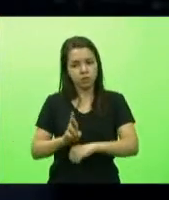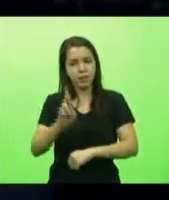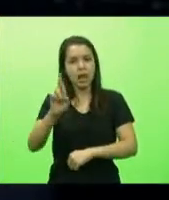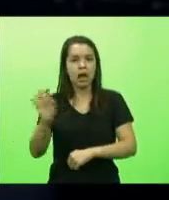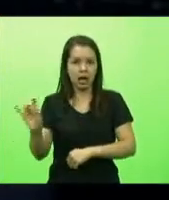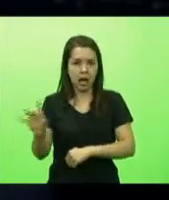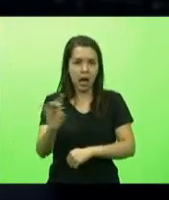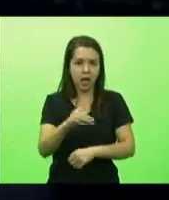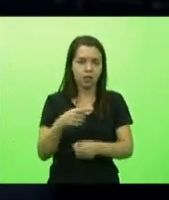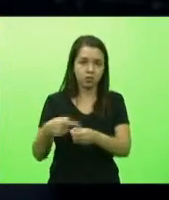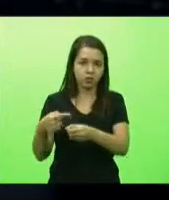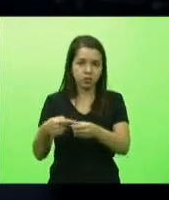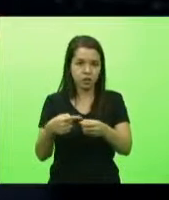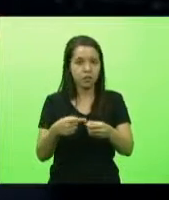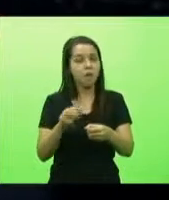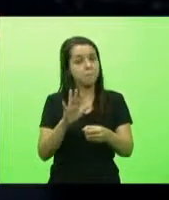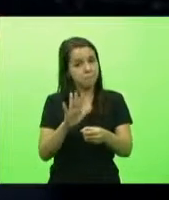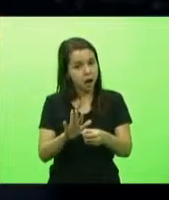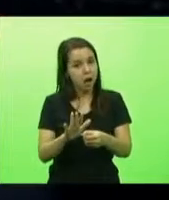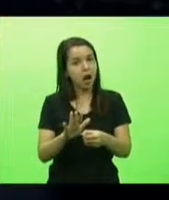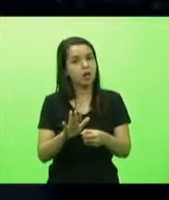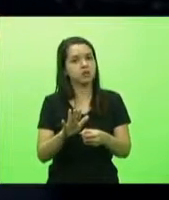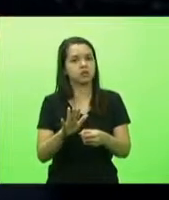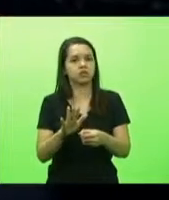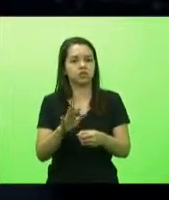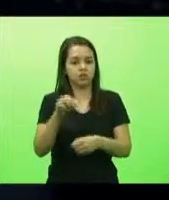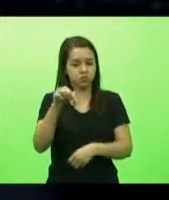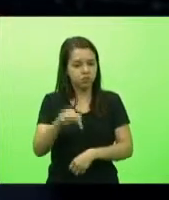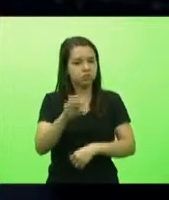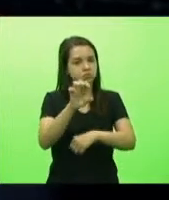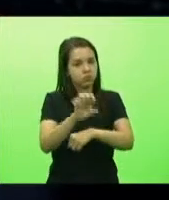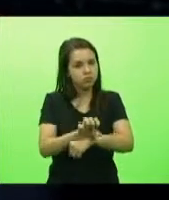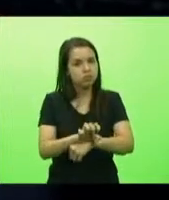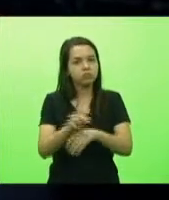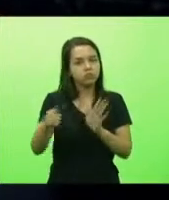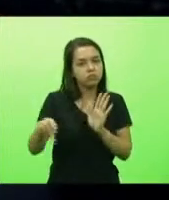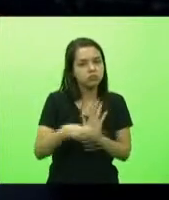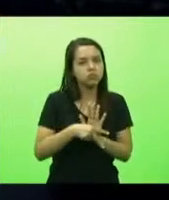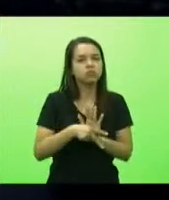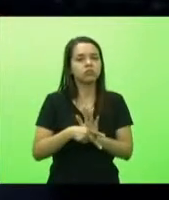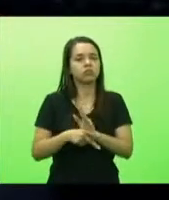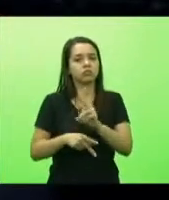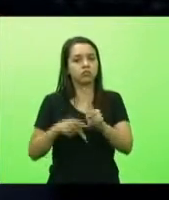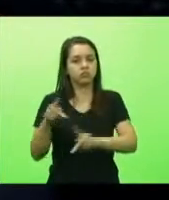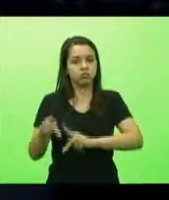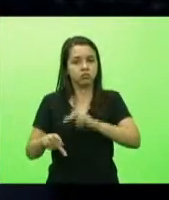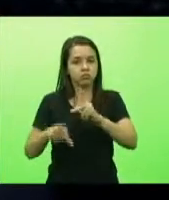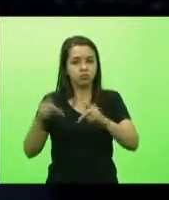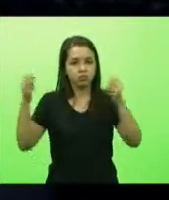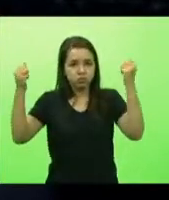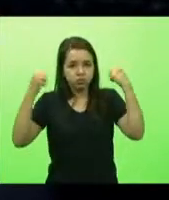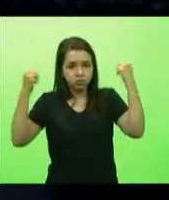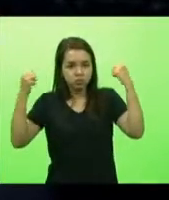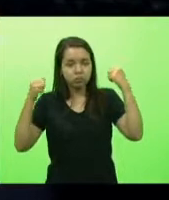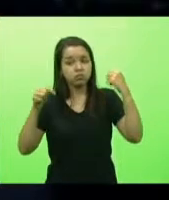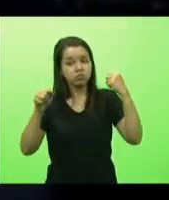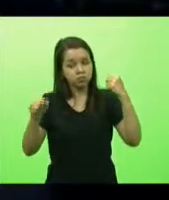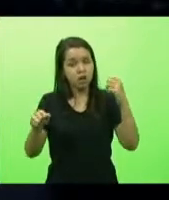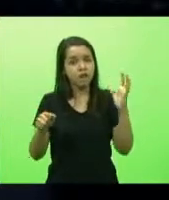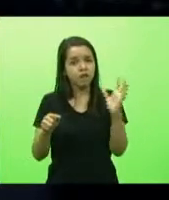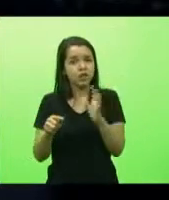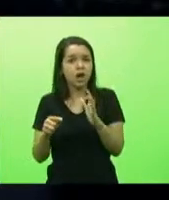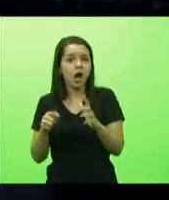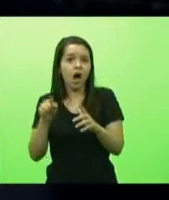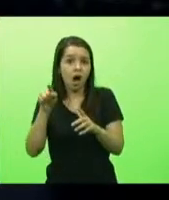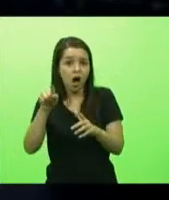nosso Estado né é a população chapecoense que está afetada e muito preocupada com o